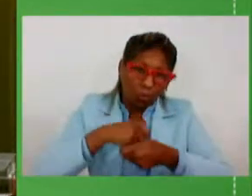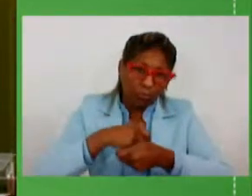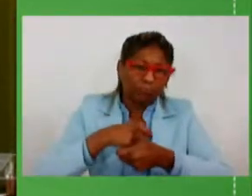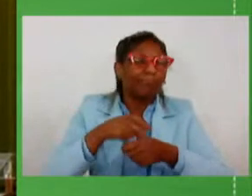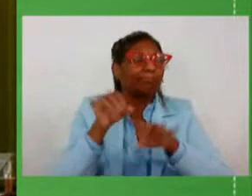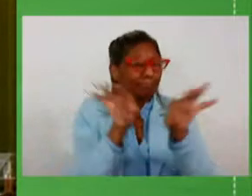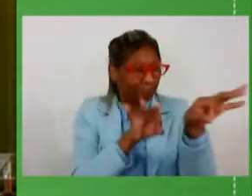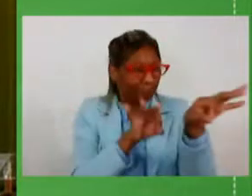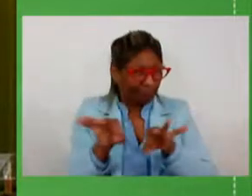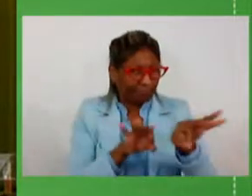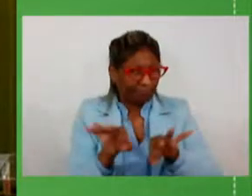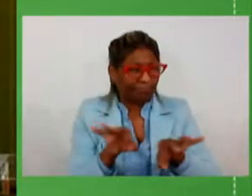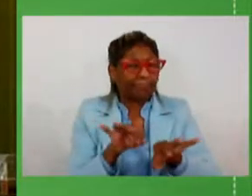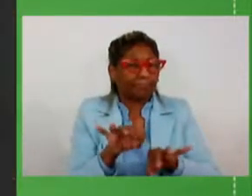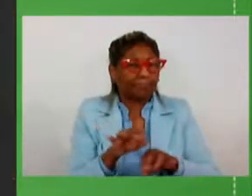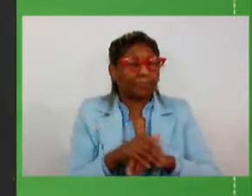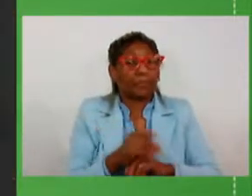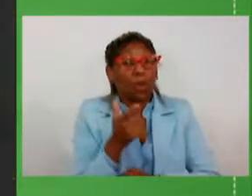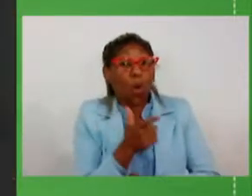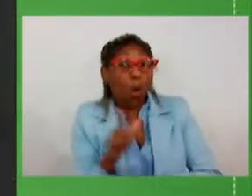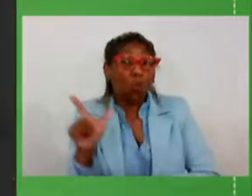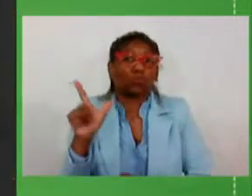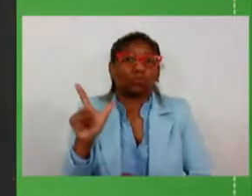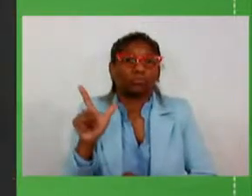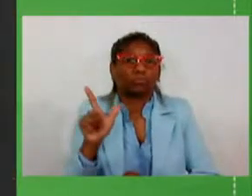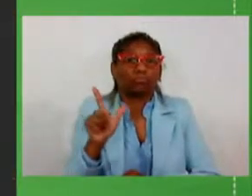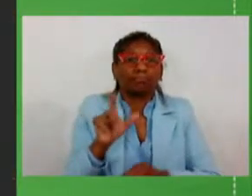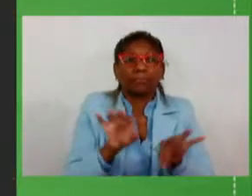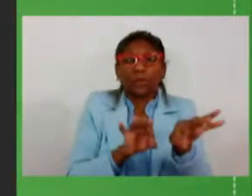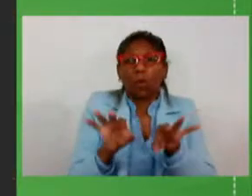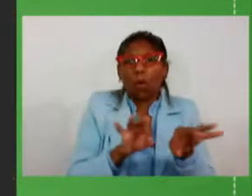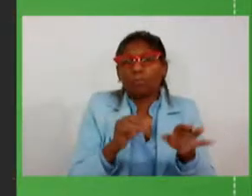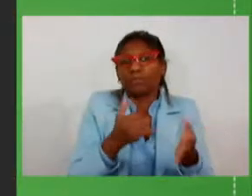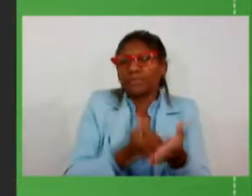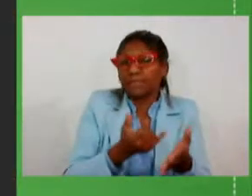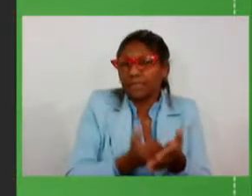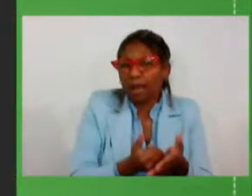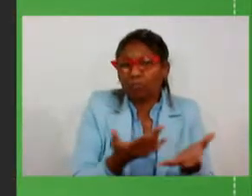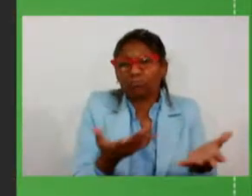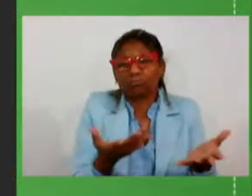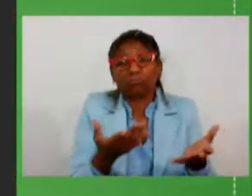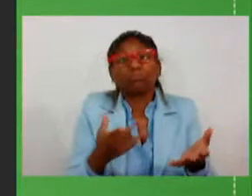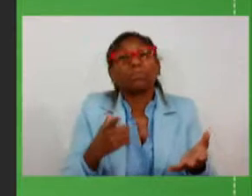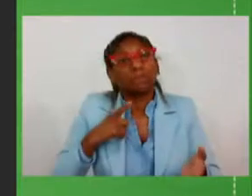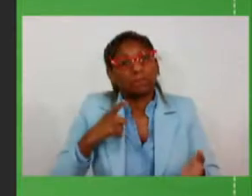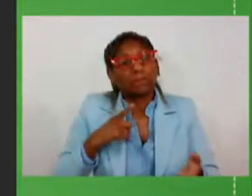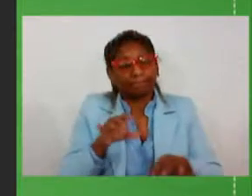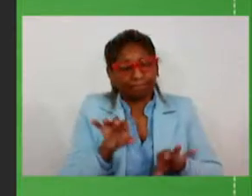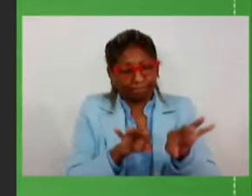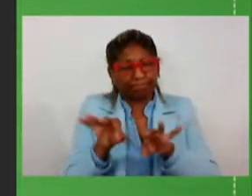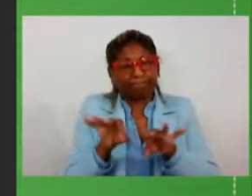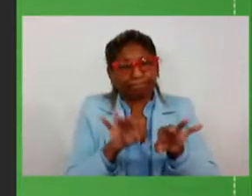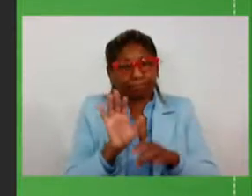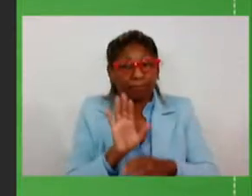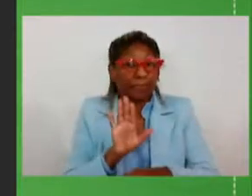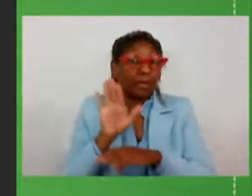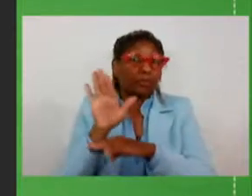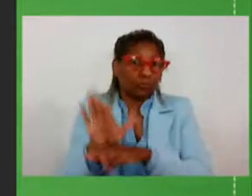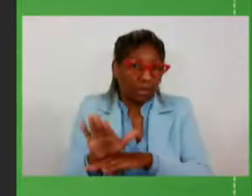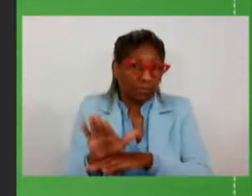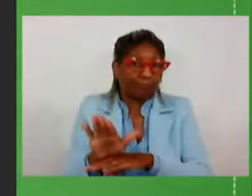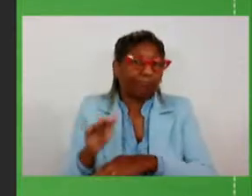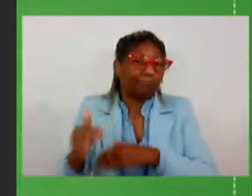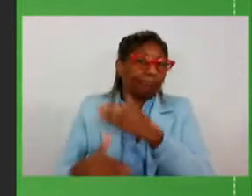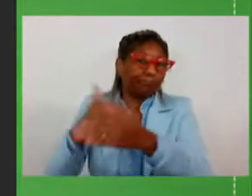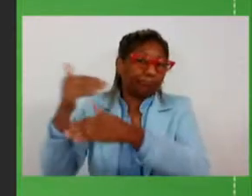outras medidas de desoneração fiscal previstas para ajudar a impulsionar setores da